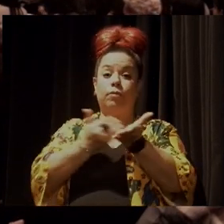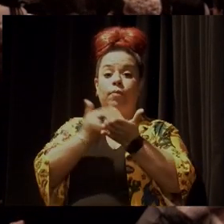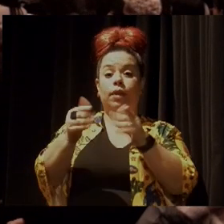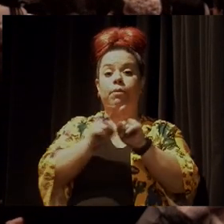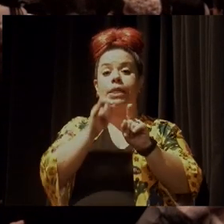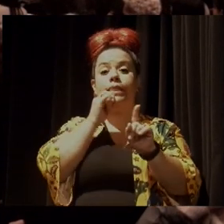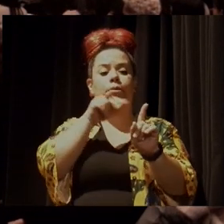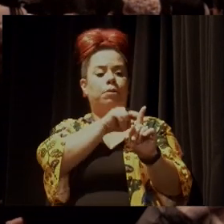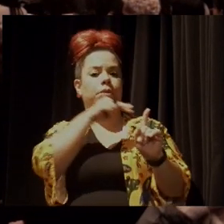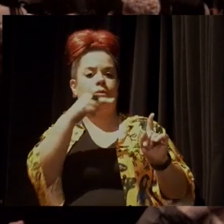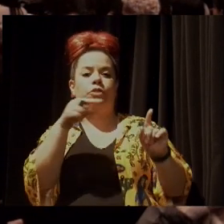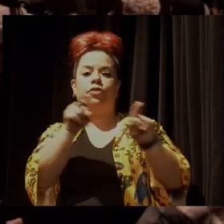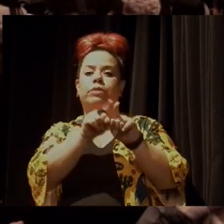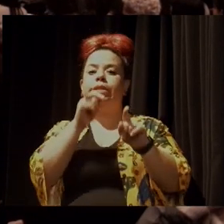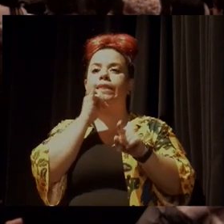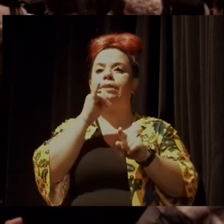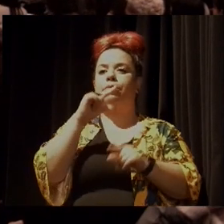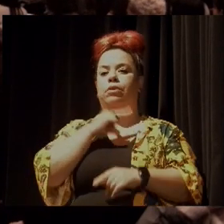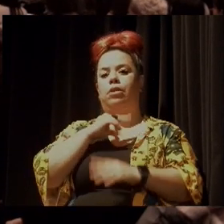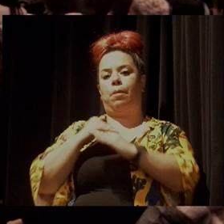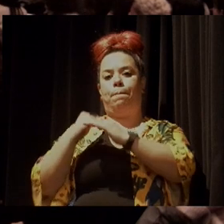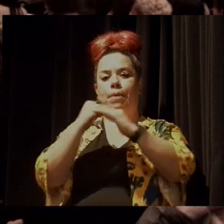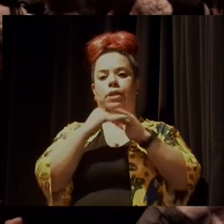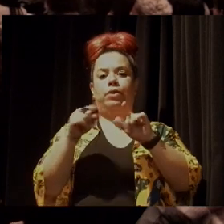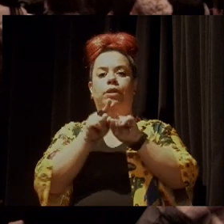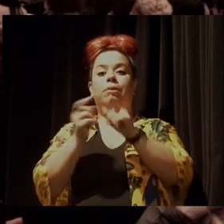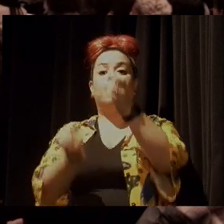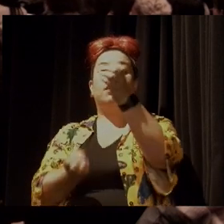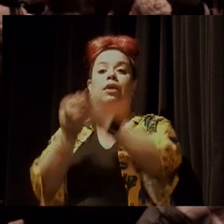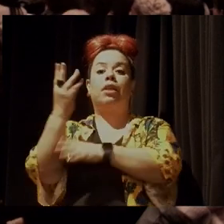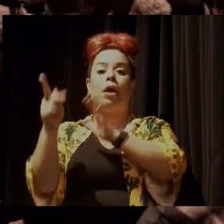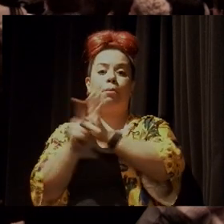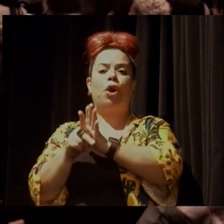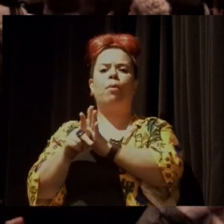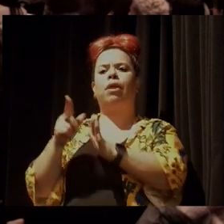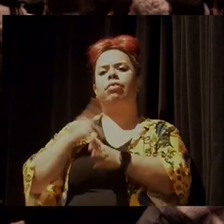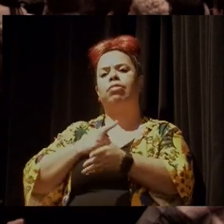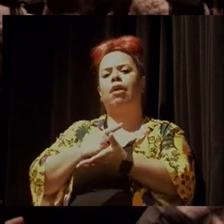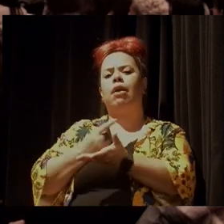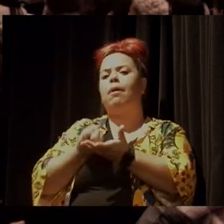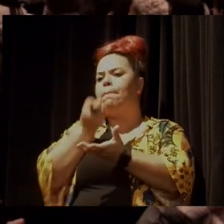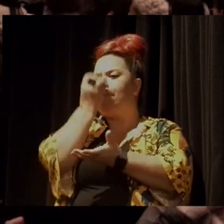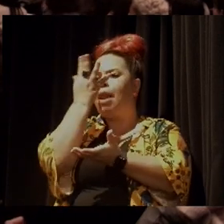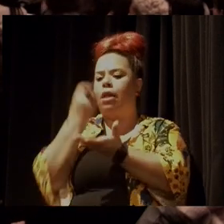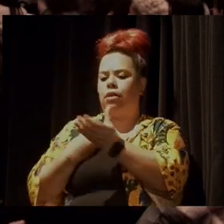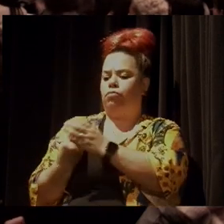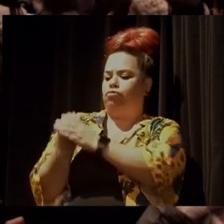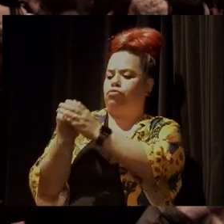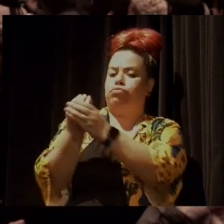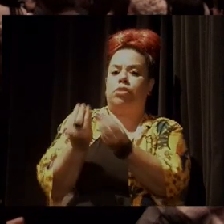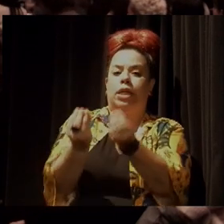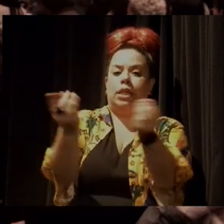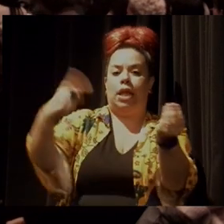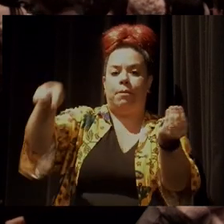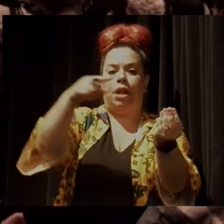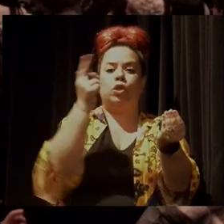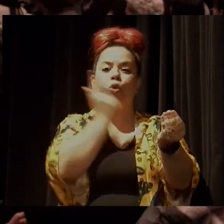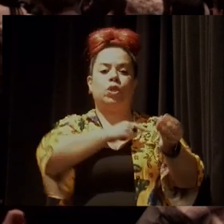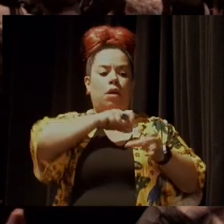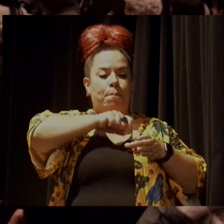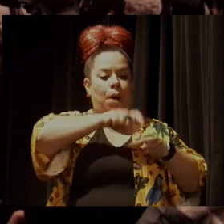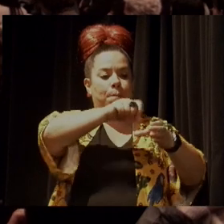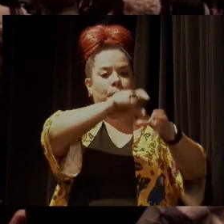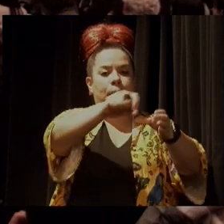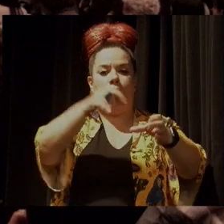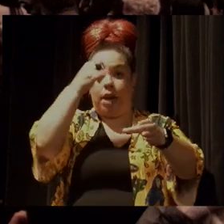restauração, que é o mais padrão, produzir mudas e levar para as fazendas para que essas mudas fossem plantadas. E aí, quando a gente chegou